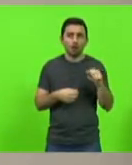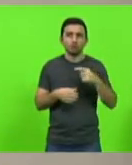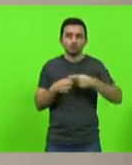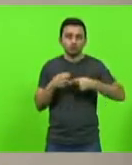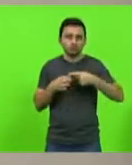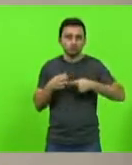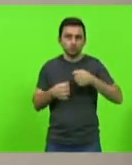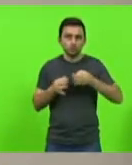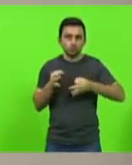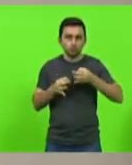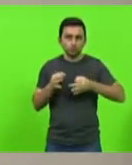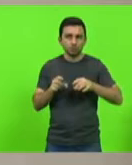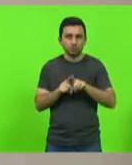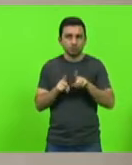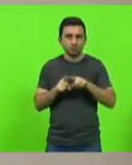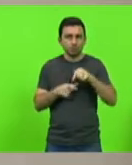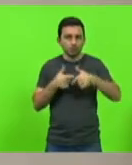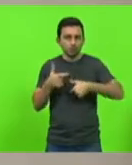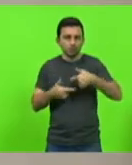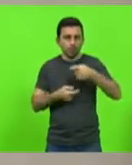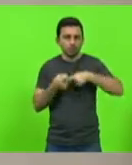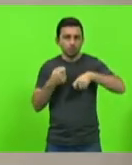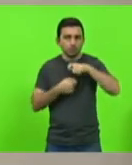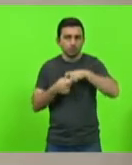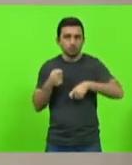Tributação e Comissão de Trabalho, Administração e Serviço